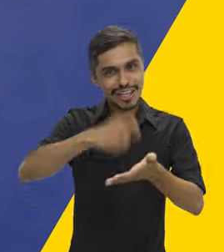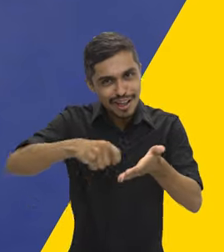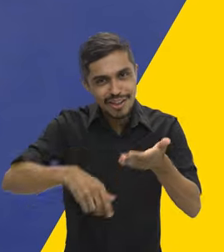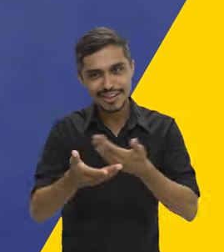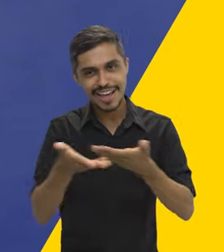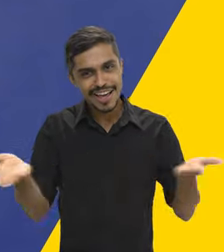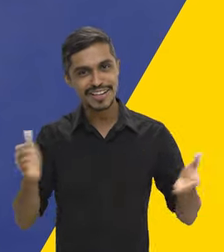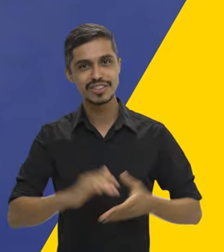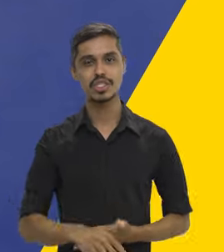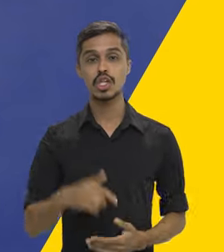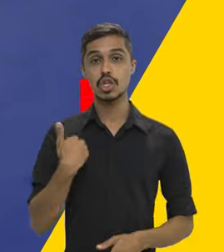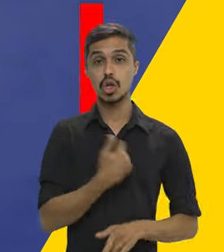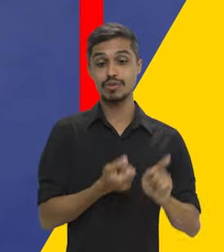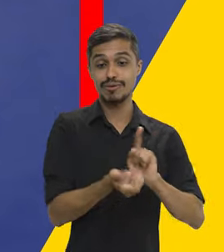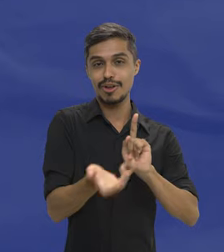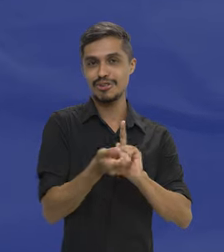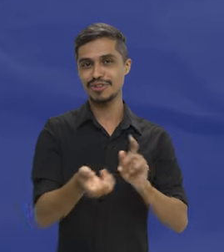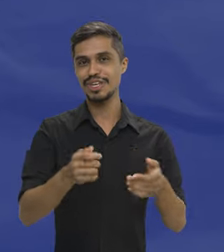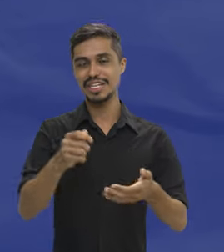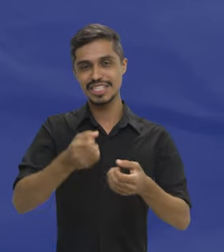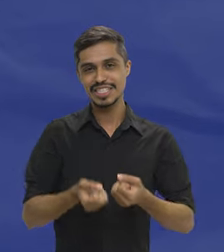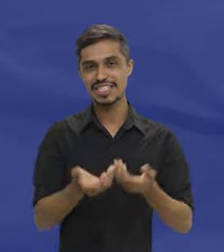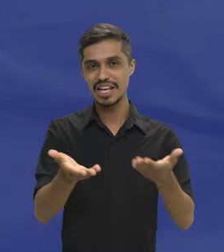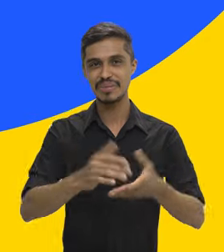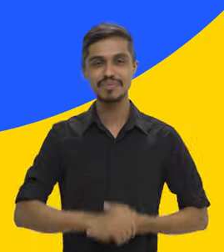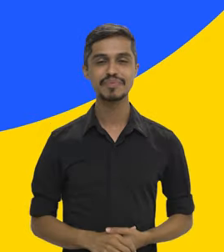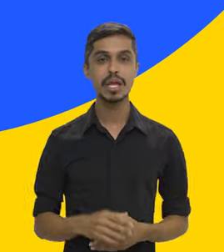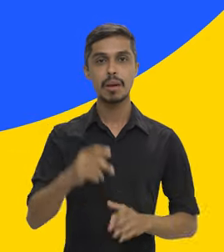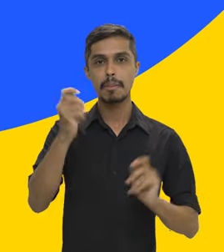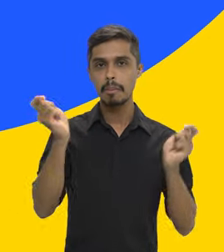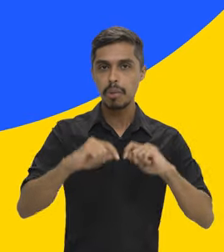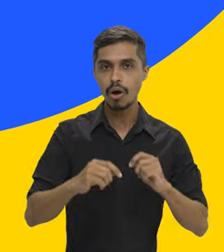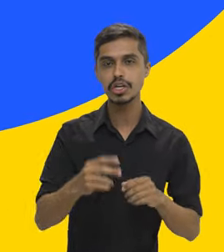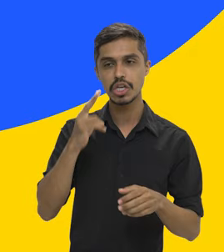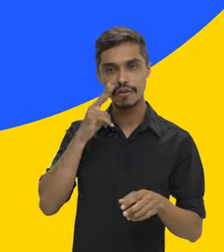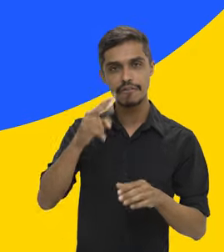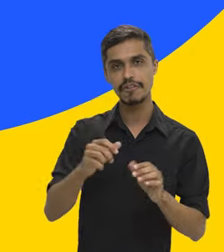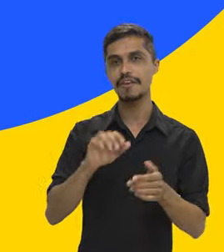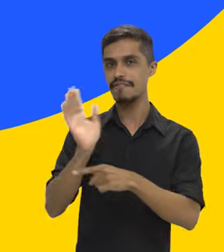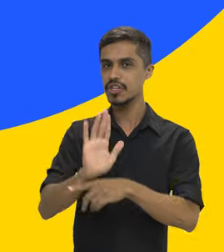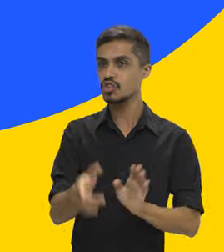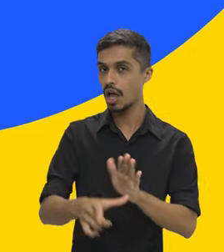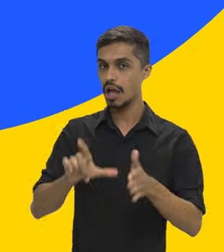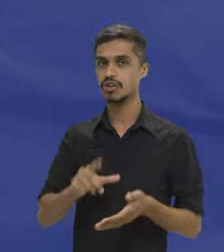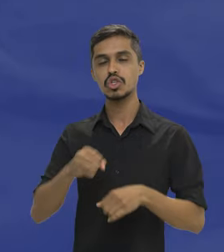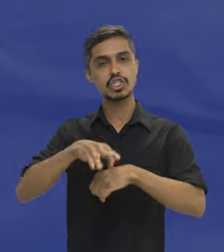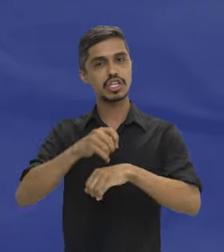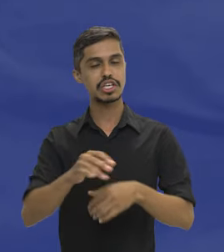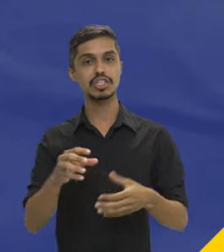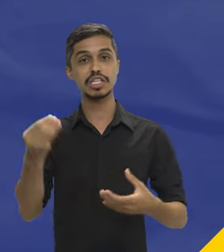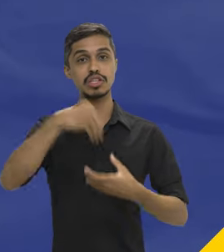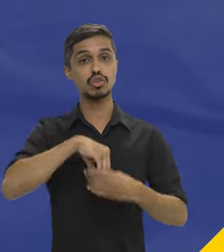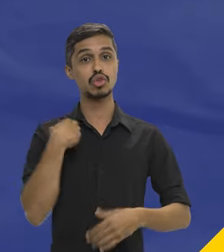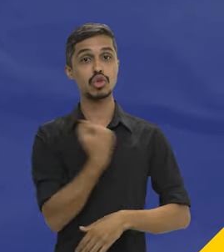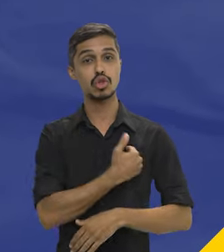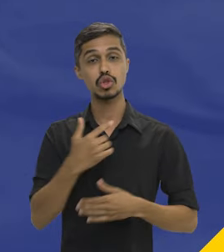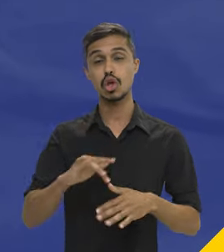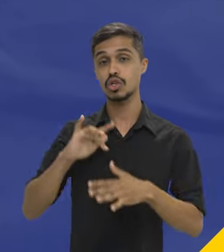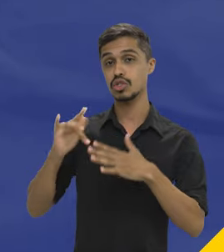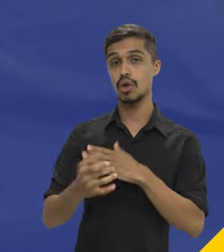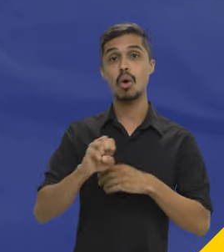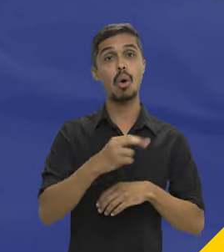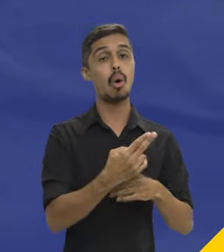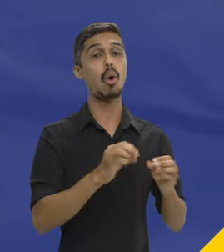Nota, uma produção do canal GOV. Você pode assistir ao episódio anterior com dicas exclusivas no nosso portal